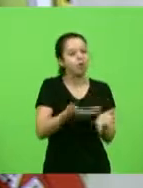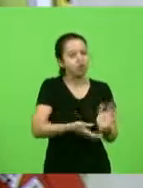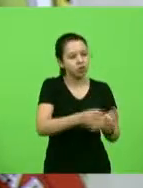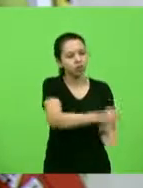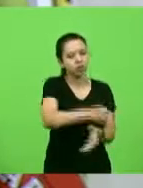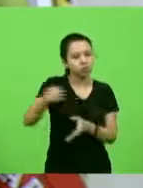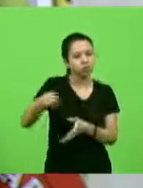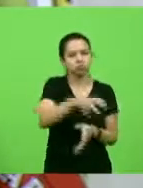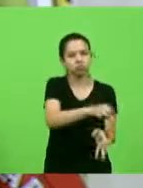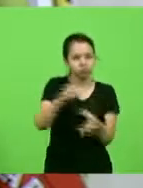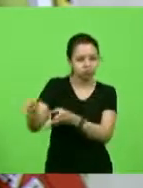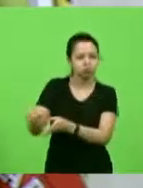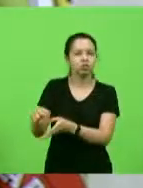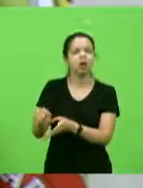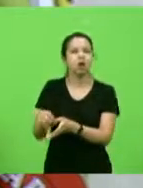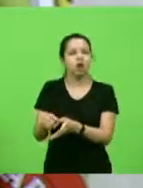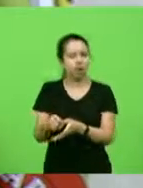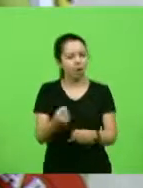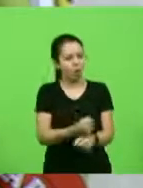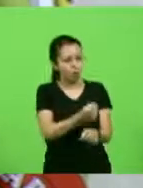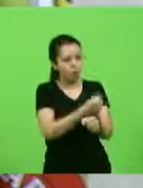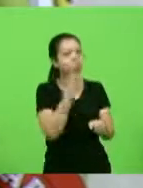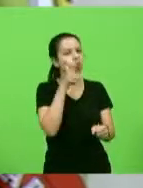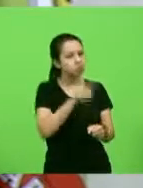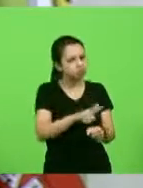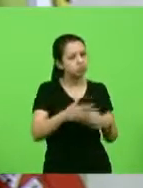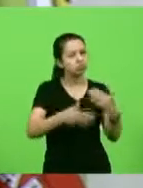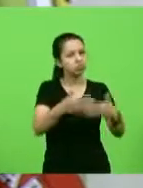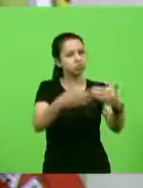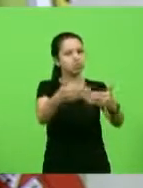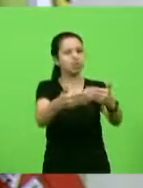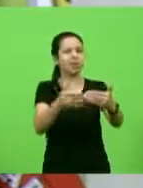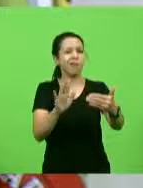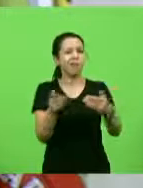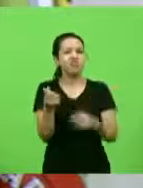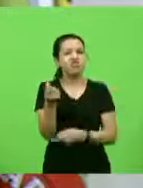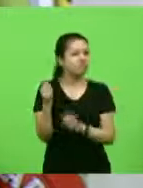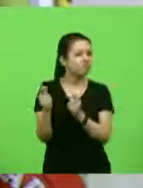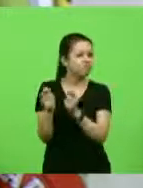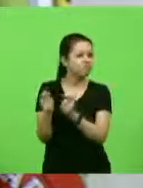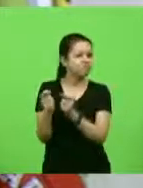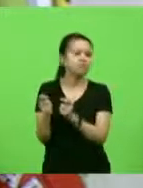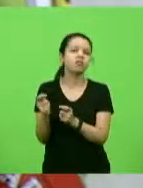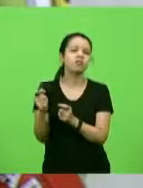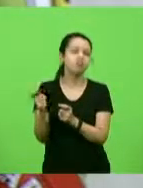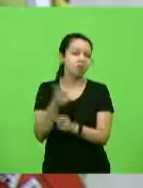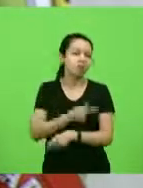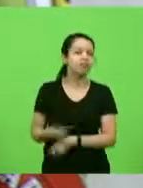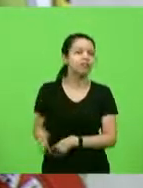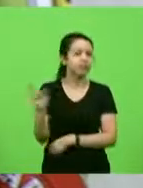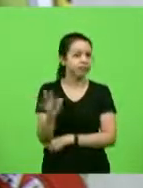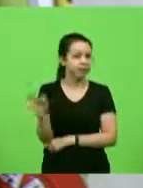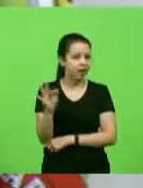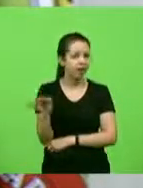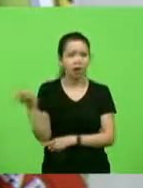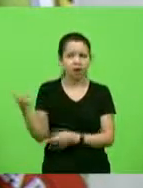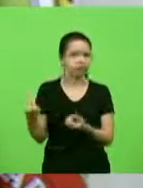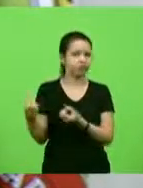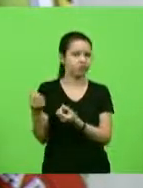mesmo dependendo de recursos escassos do orçamento federal, que não são tão generosos